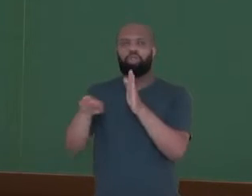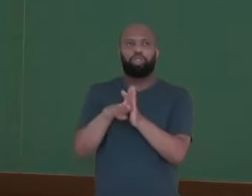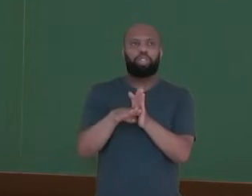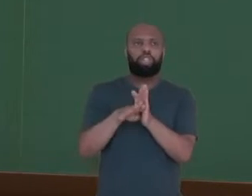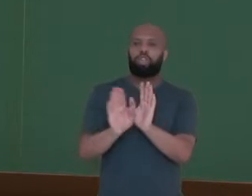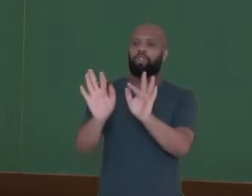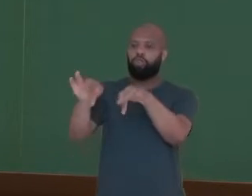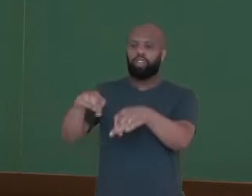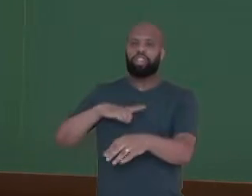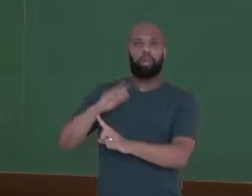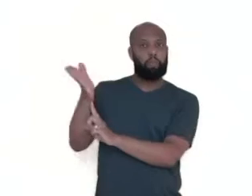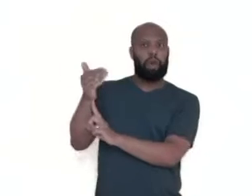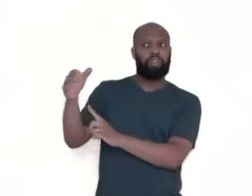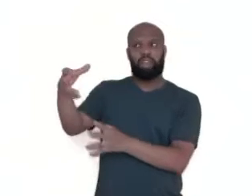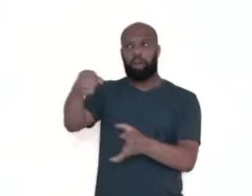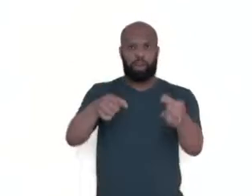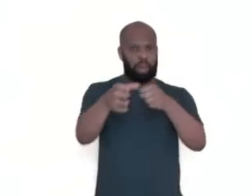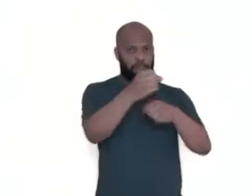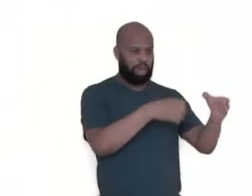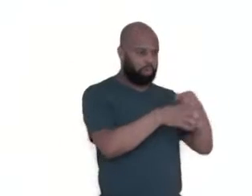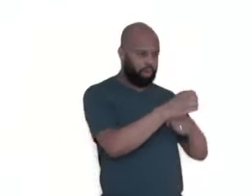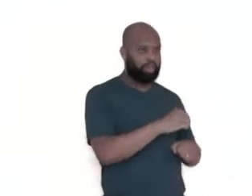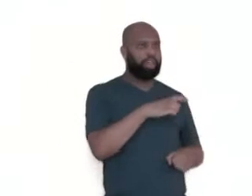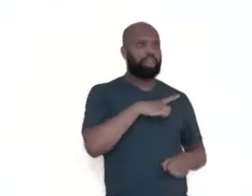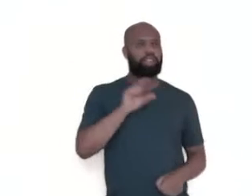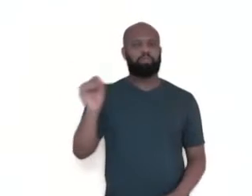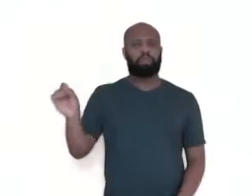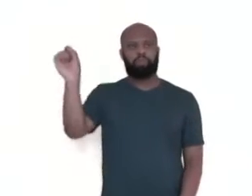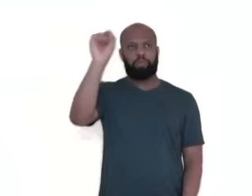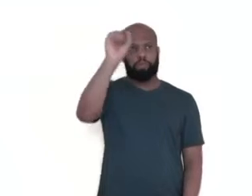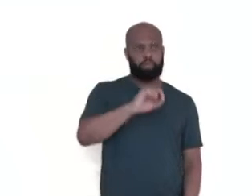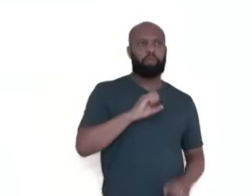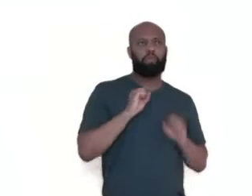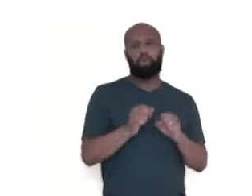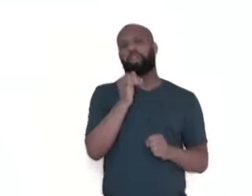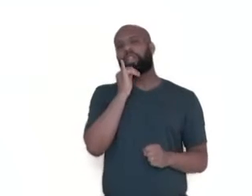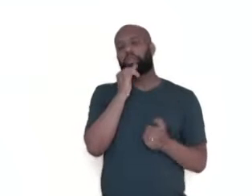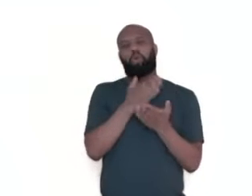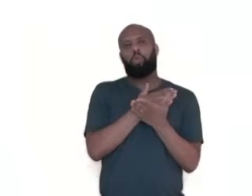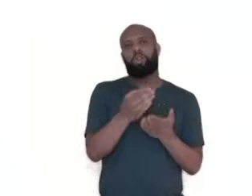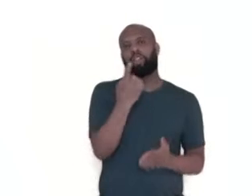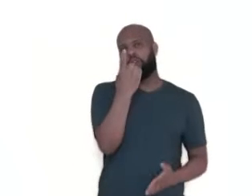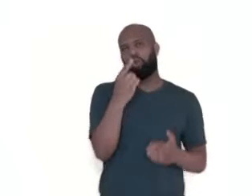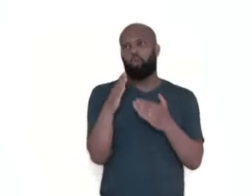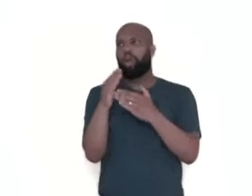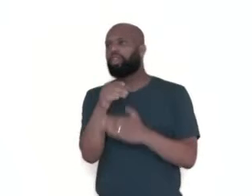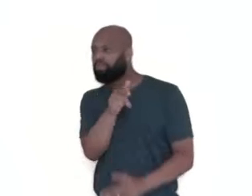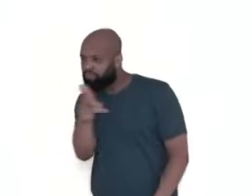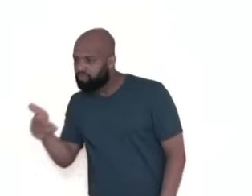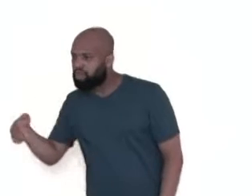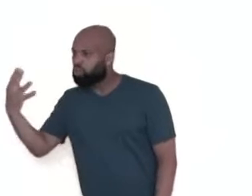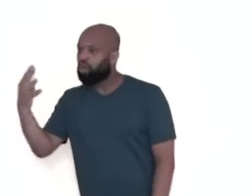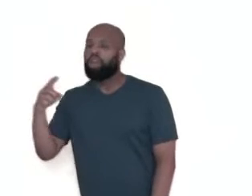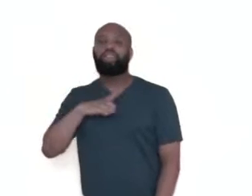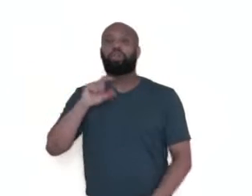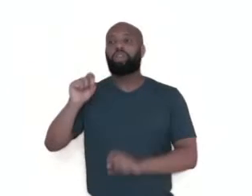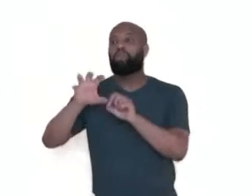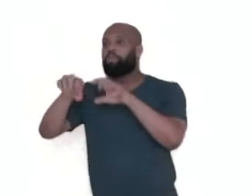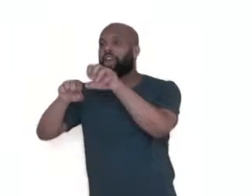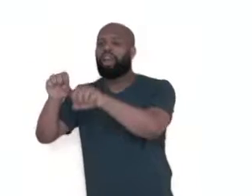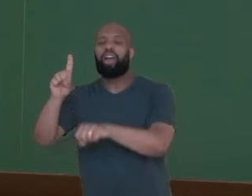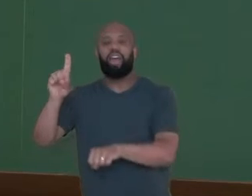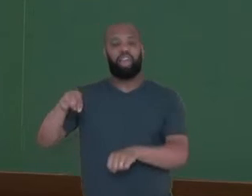chegada. E a gente viu aqui que tem vários pontos, né? Então, ele pode sair do ponto 1 e ir para o 4, de acordo com a